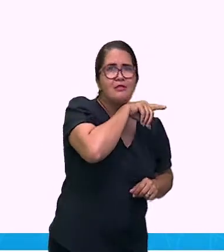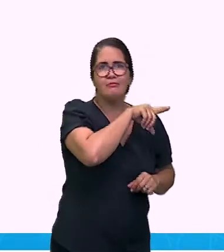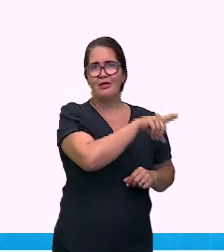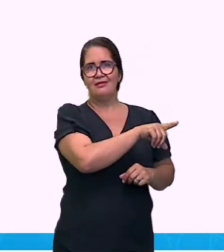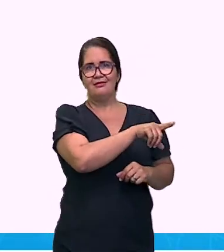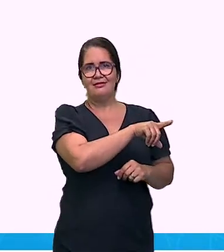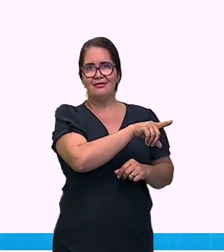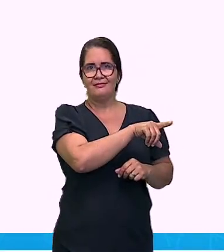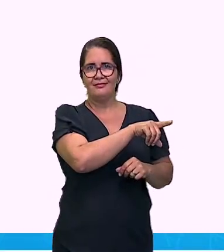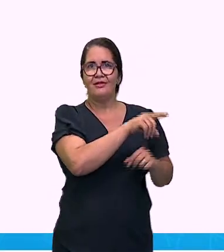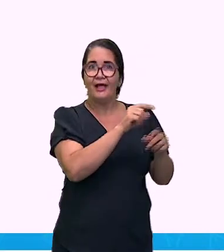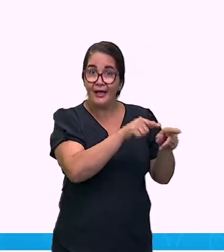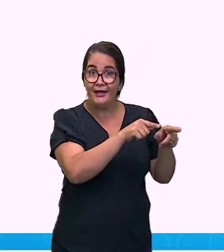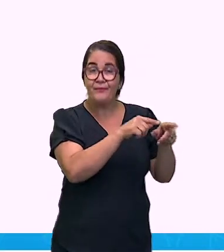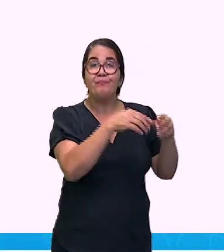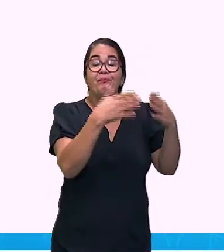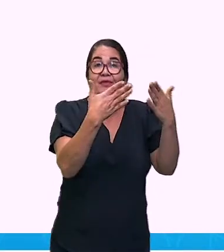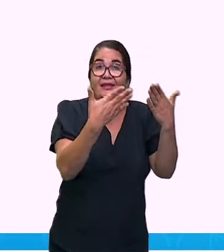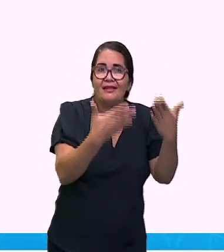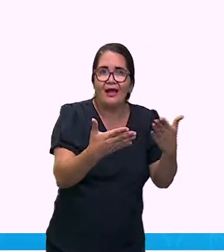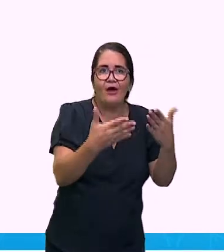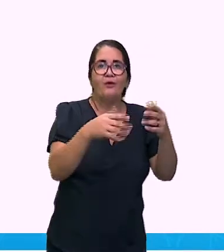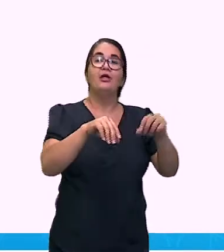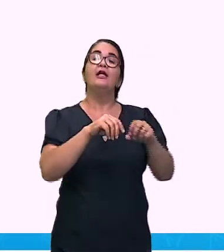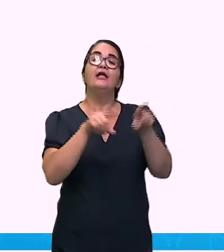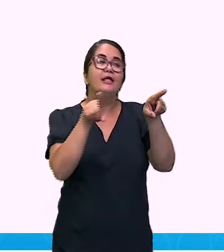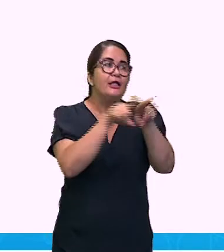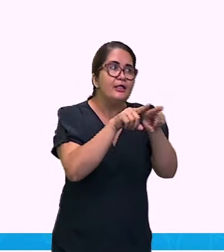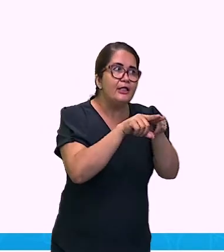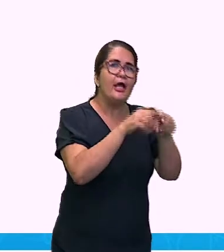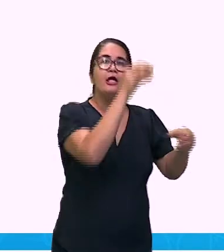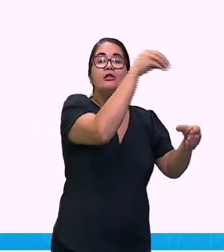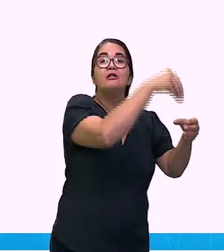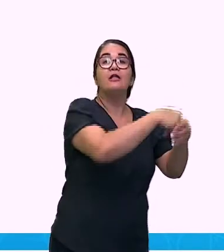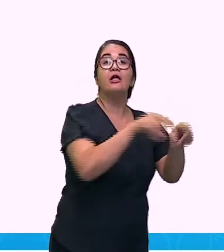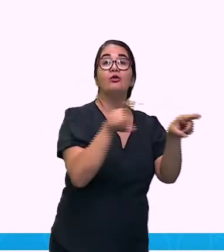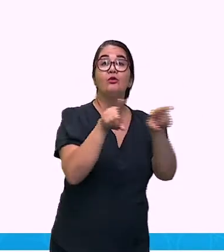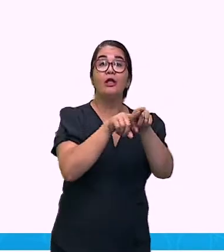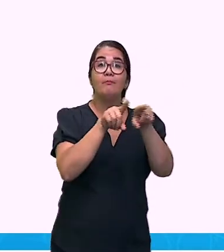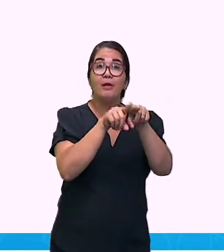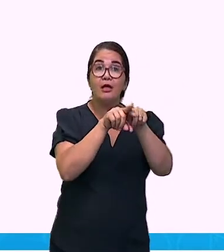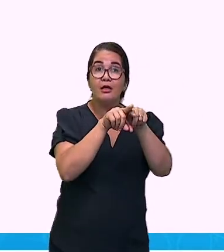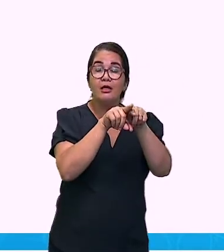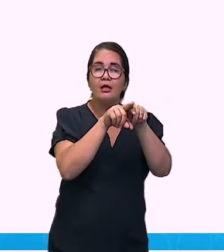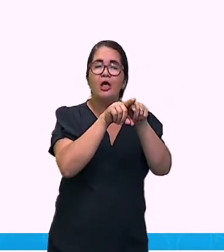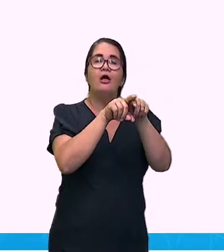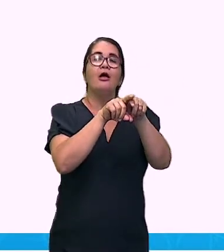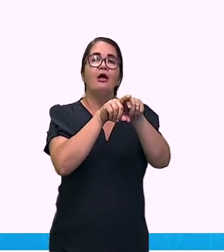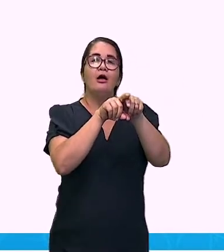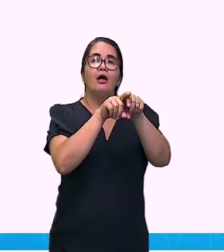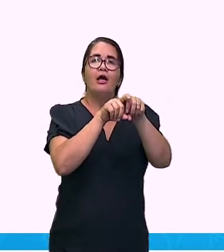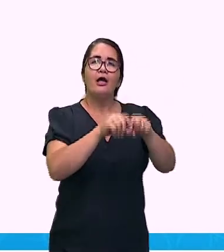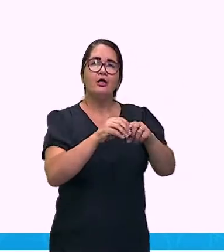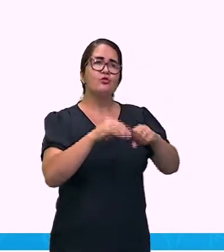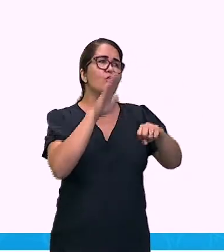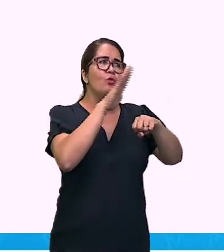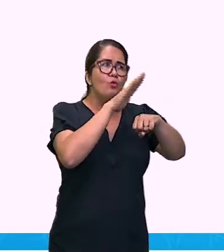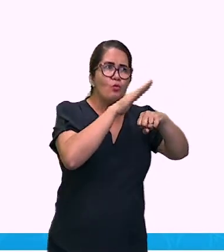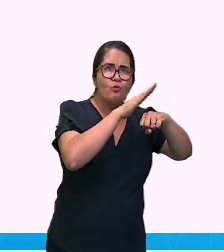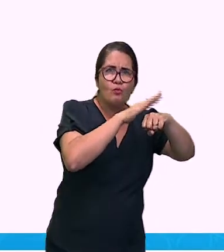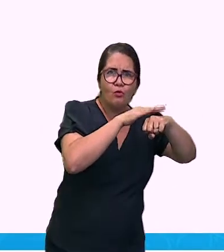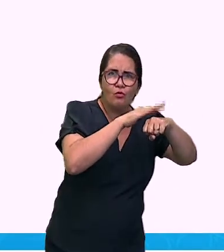pequenos. Micro, pequeno. Macro, grande. Ah, professora. Então, quem são os